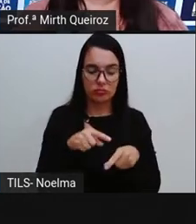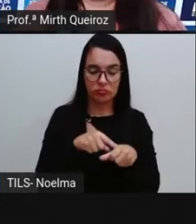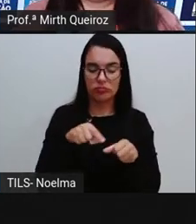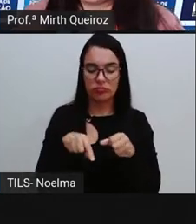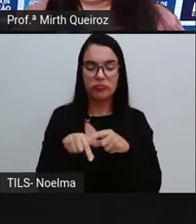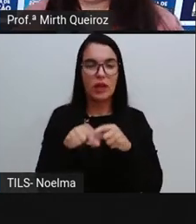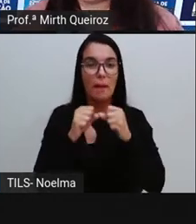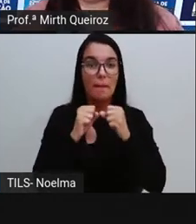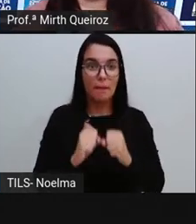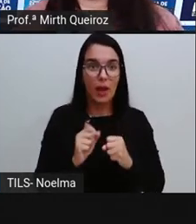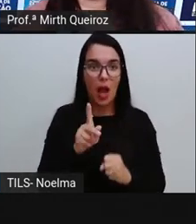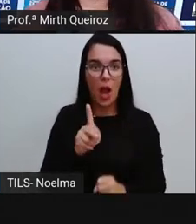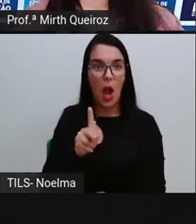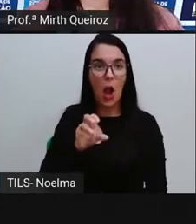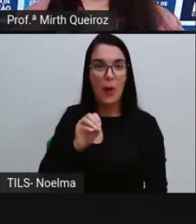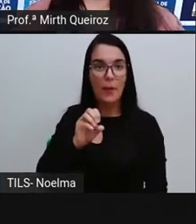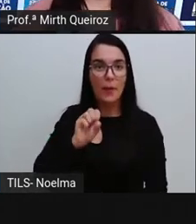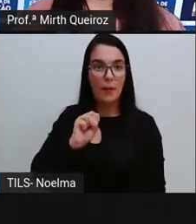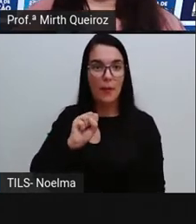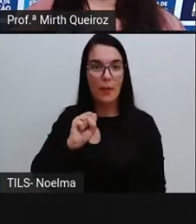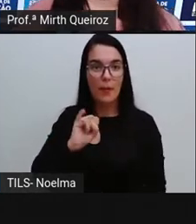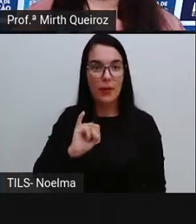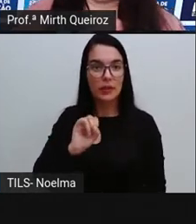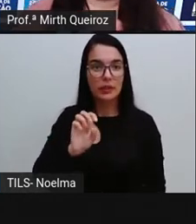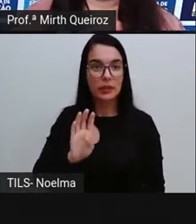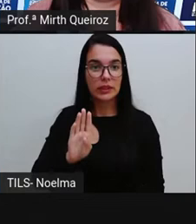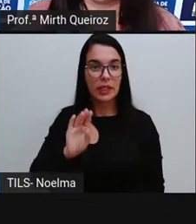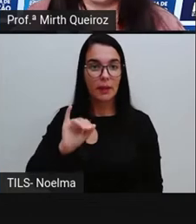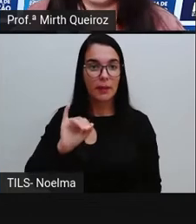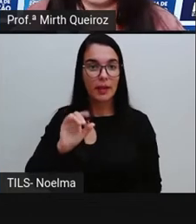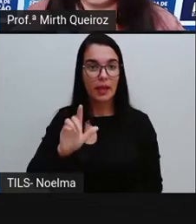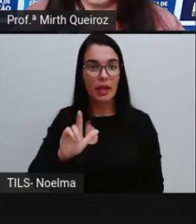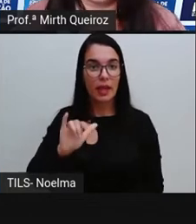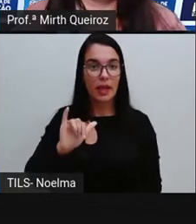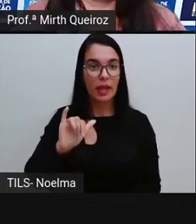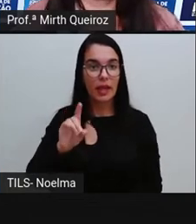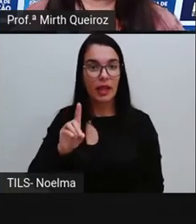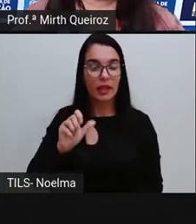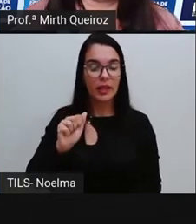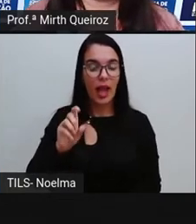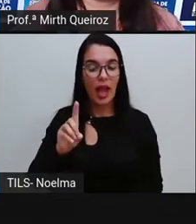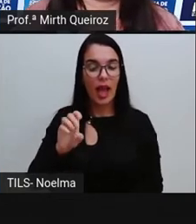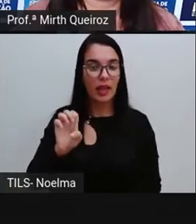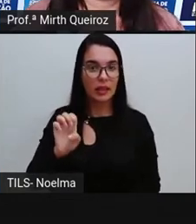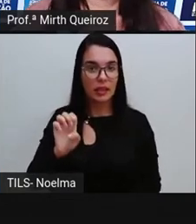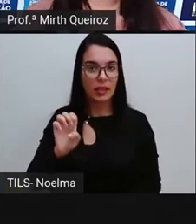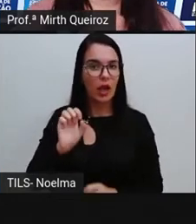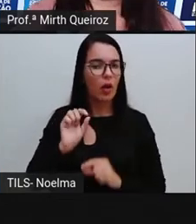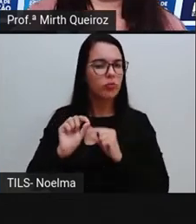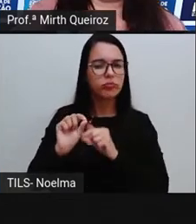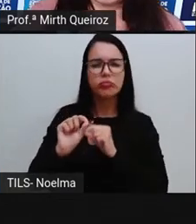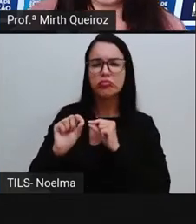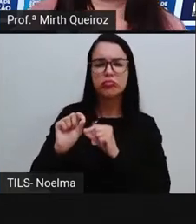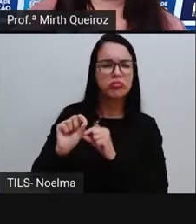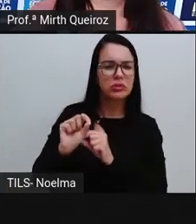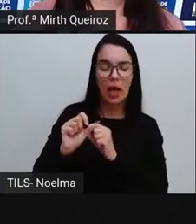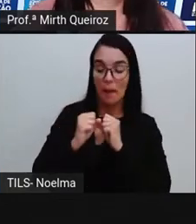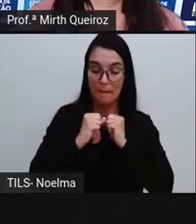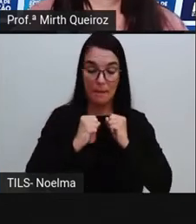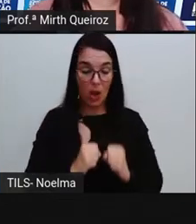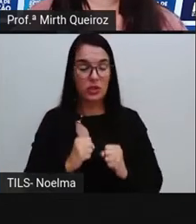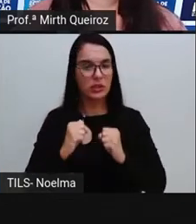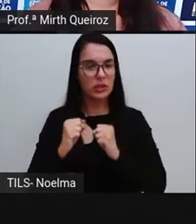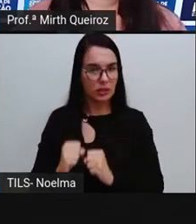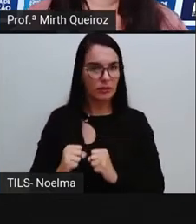significado e sentidos diferentes, embora muito próximos, certo? Quando a gente fala sobre possibilidades,